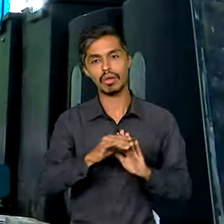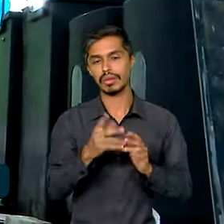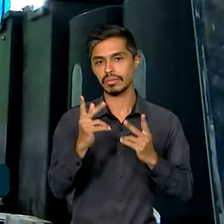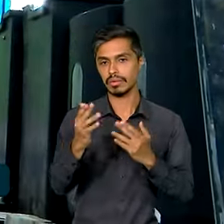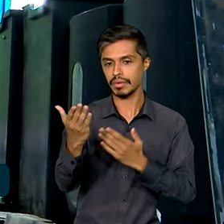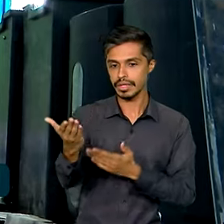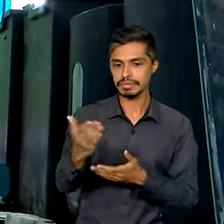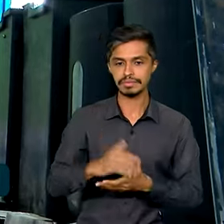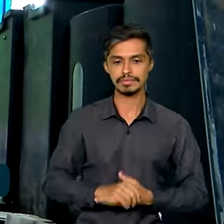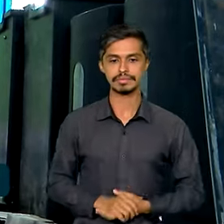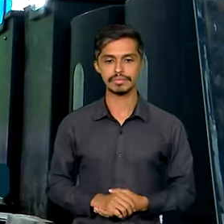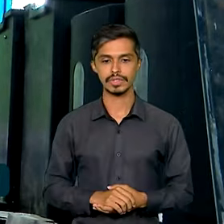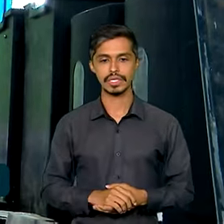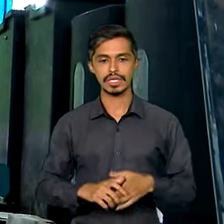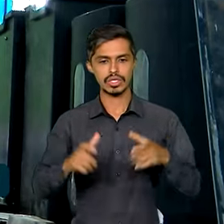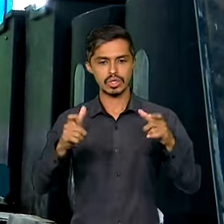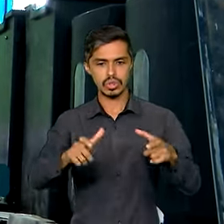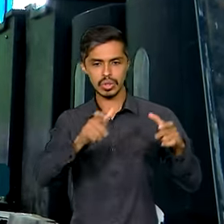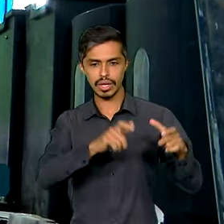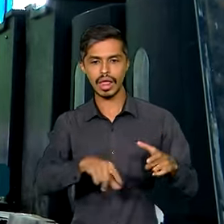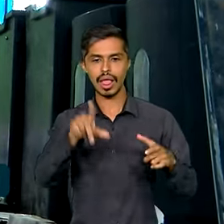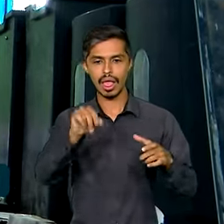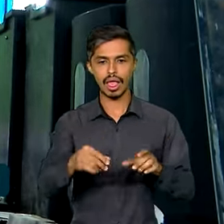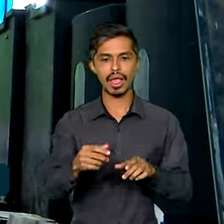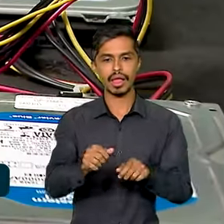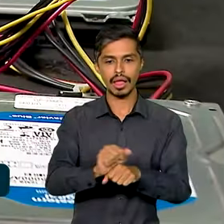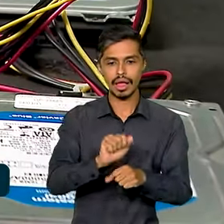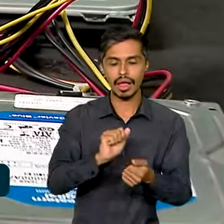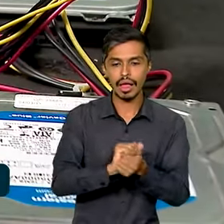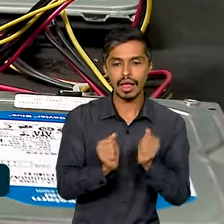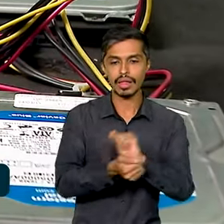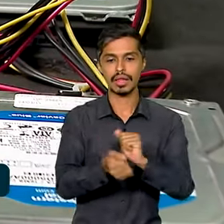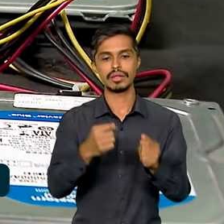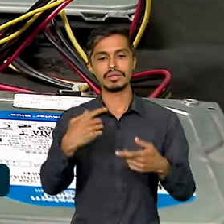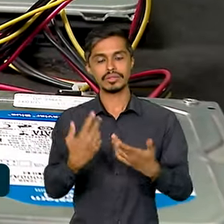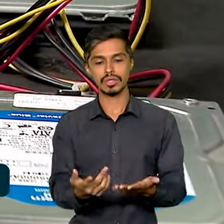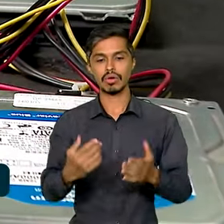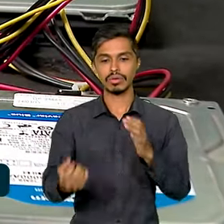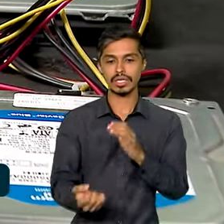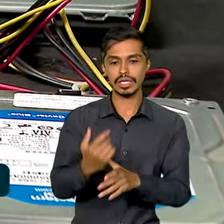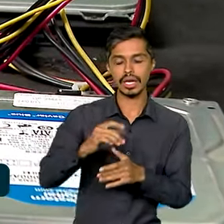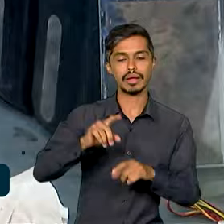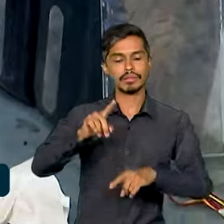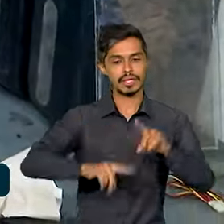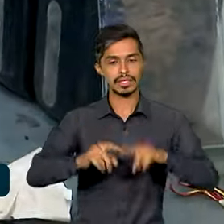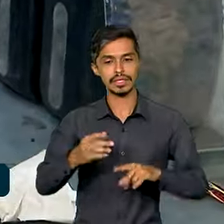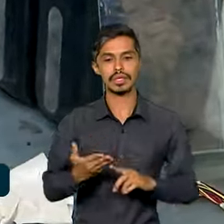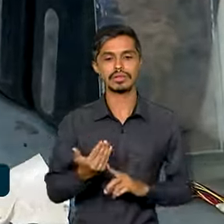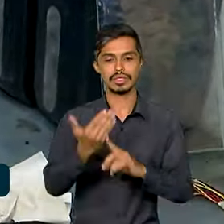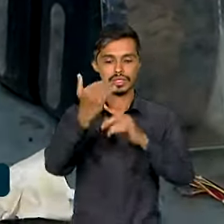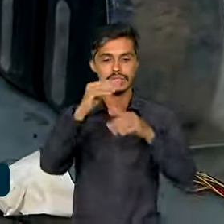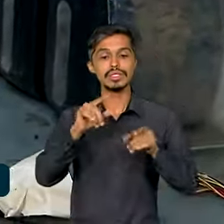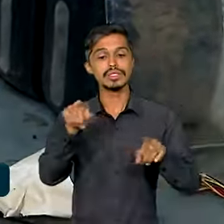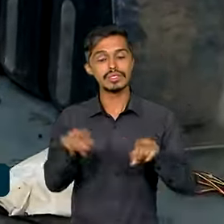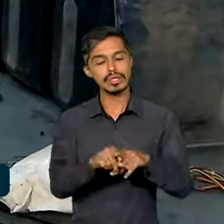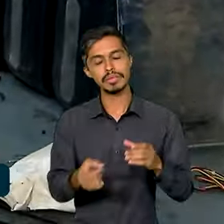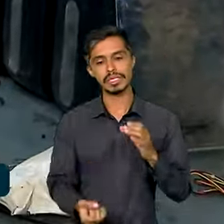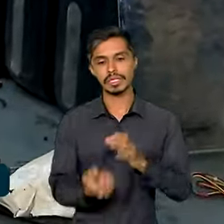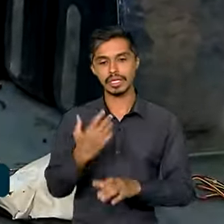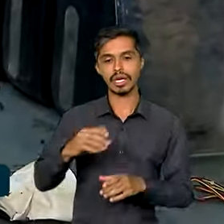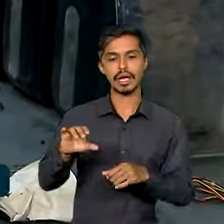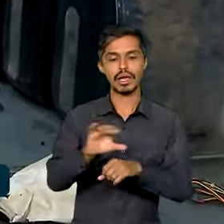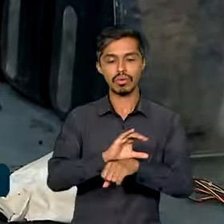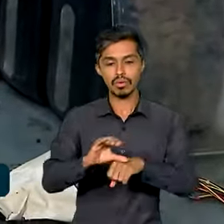este. Esses espaços são adaptados para a montagem de equipamentos eletrônicos e a realização de cursos